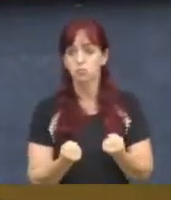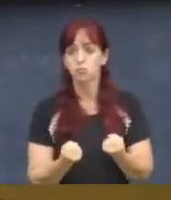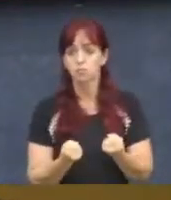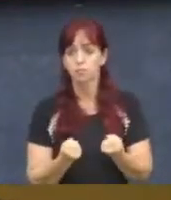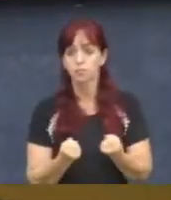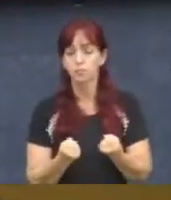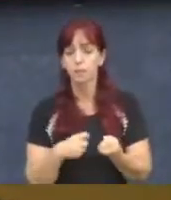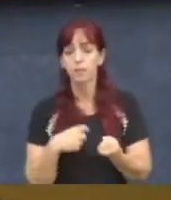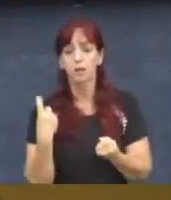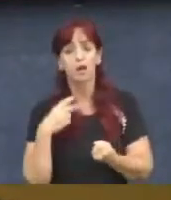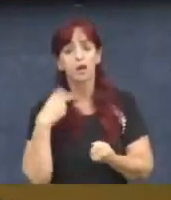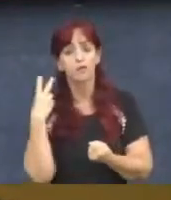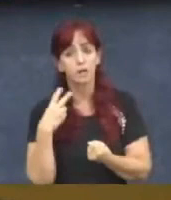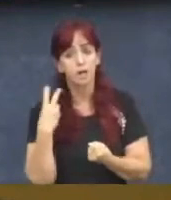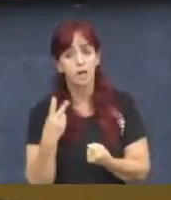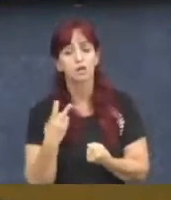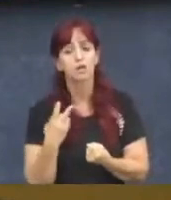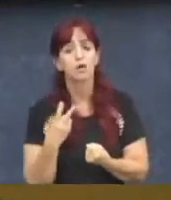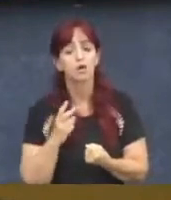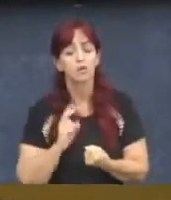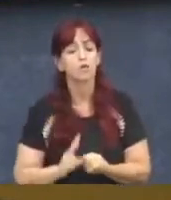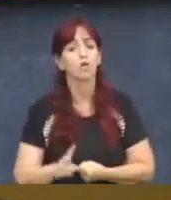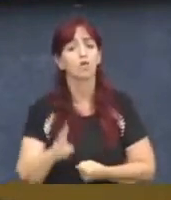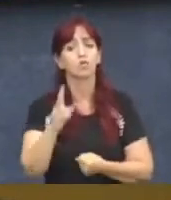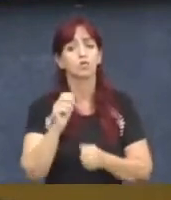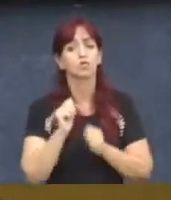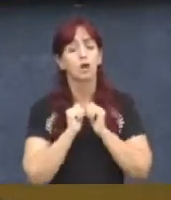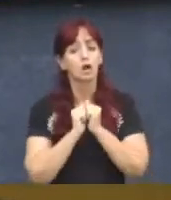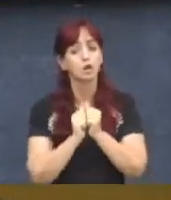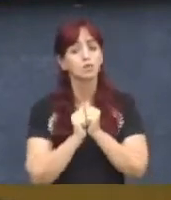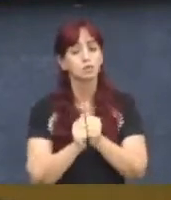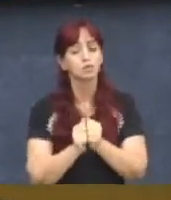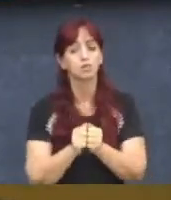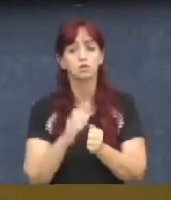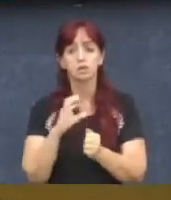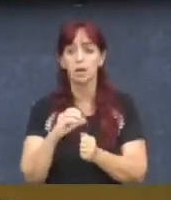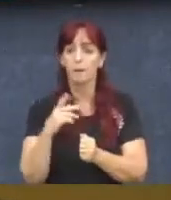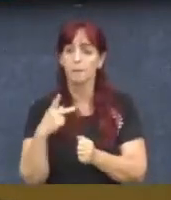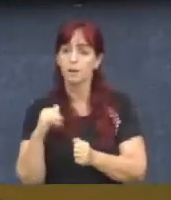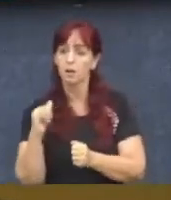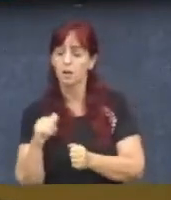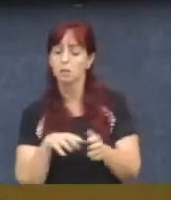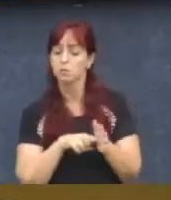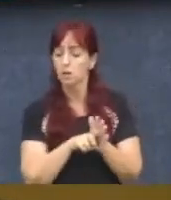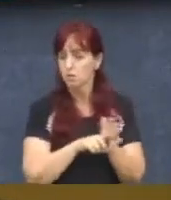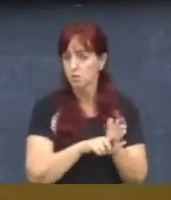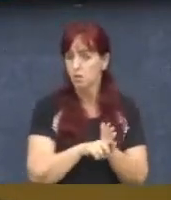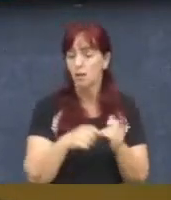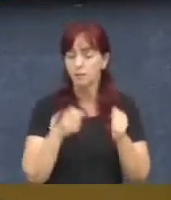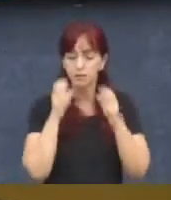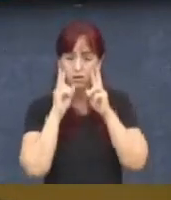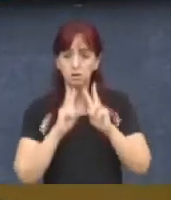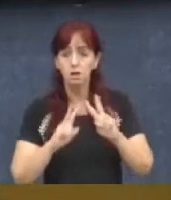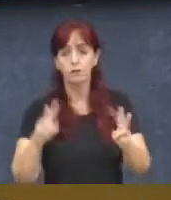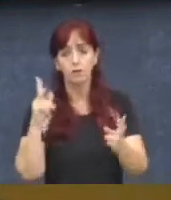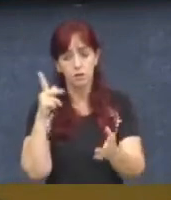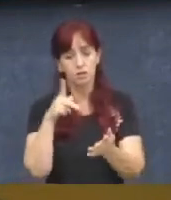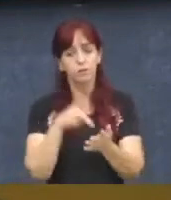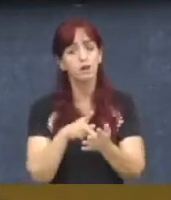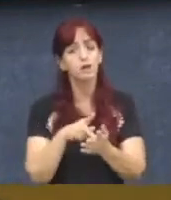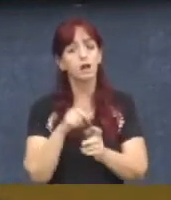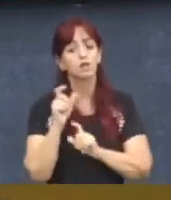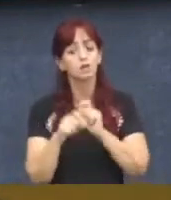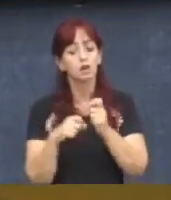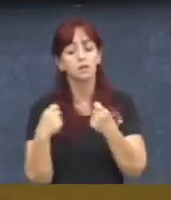que nós não vamos fazer é sair dessa CPI com conclusões rasas. A gente precisa enxergar realmente o que deve ser feito